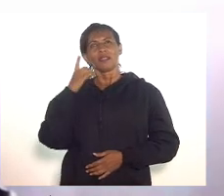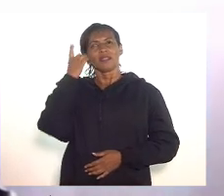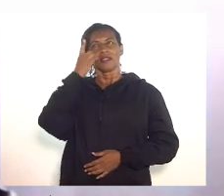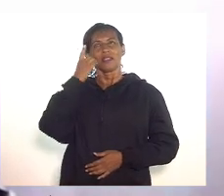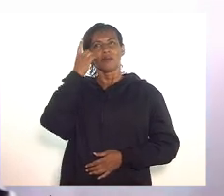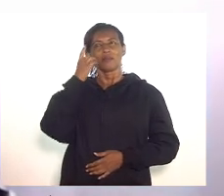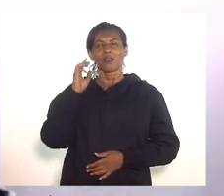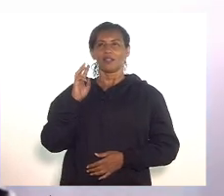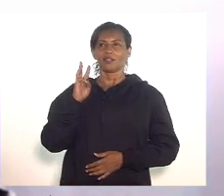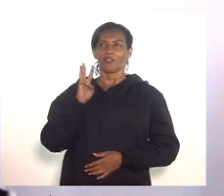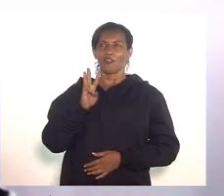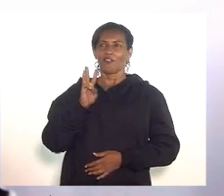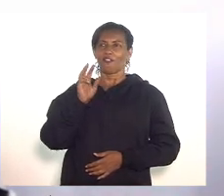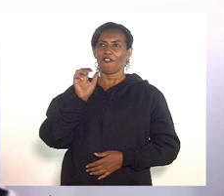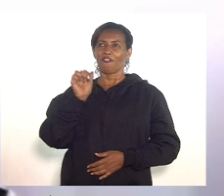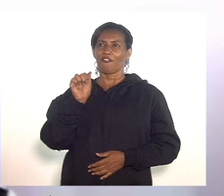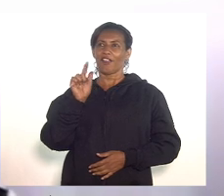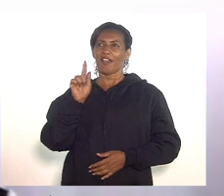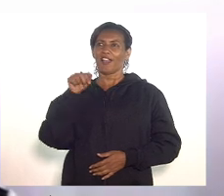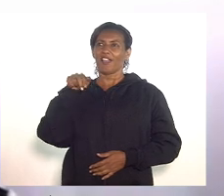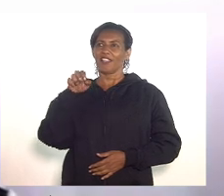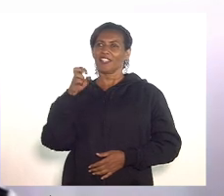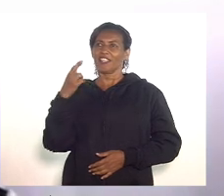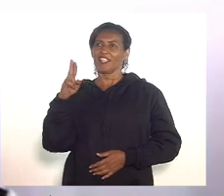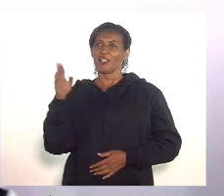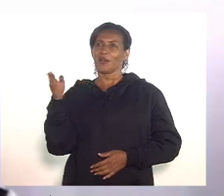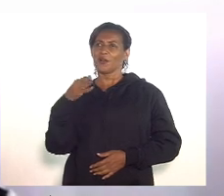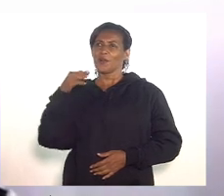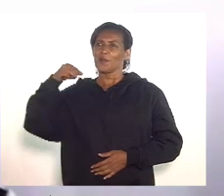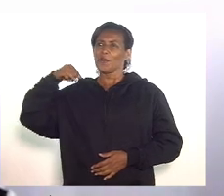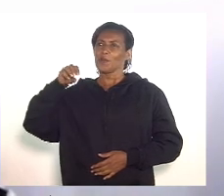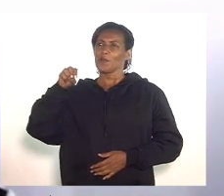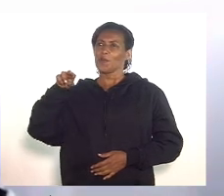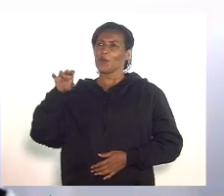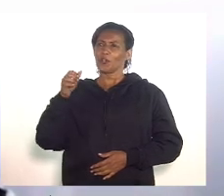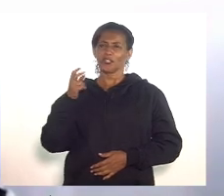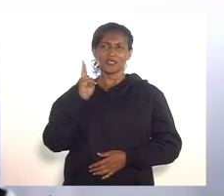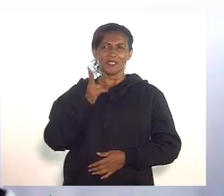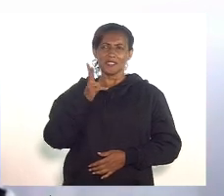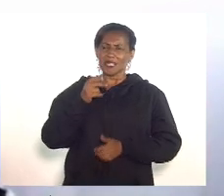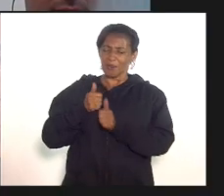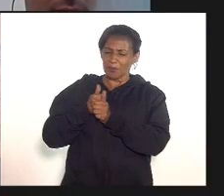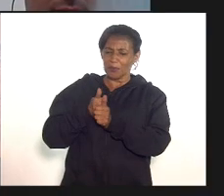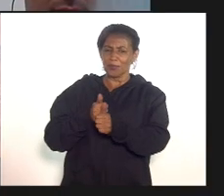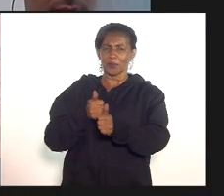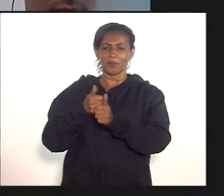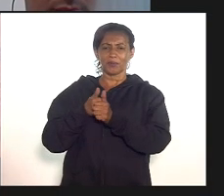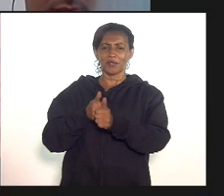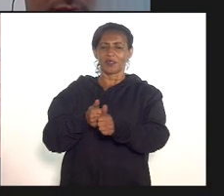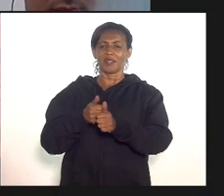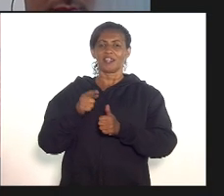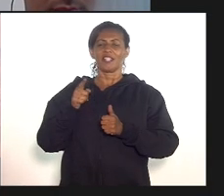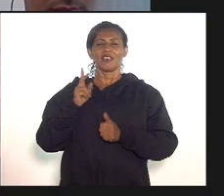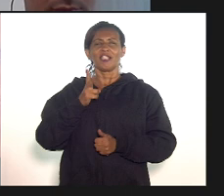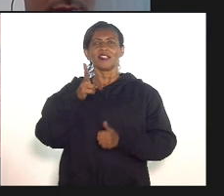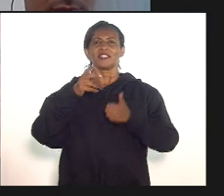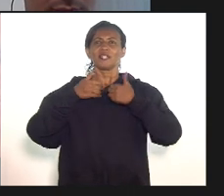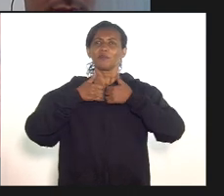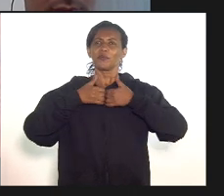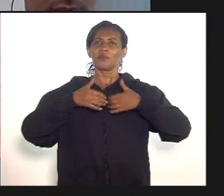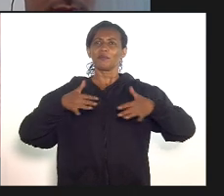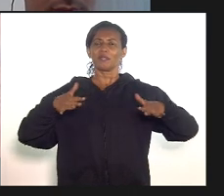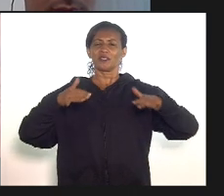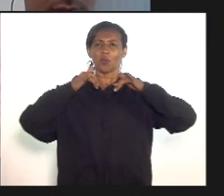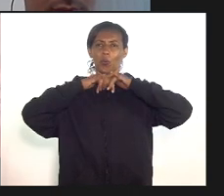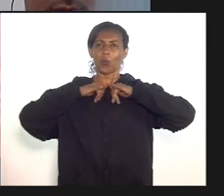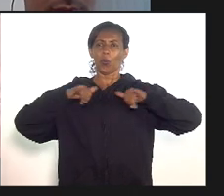que sempre conduziu durante muito tempo as sessões e que iniciava com uma frase dizendo